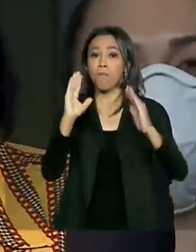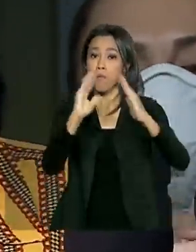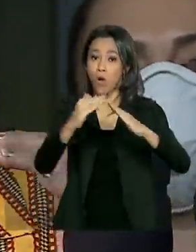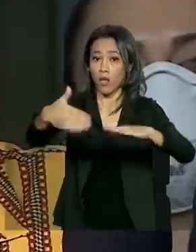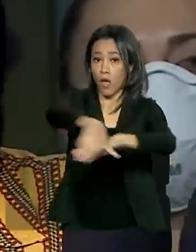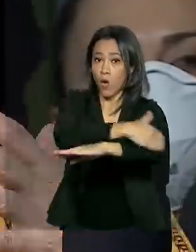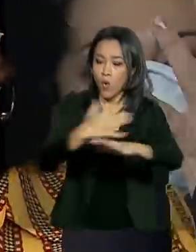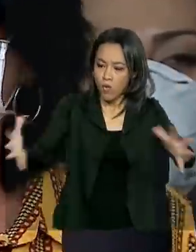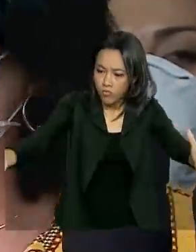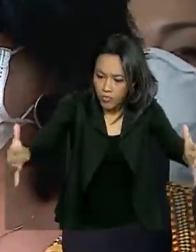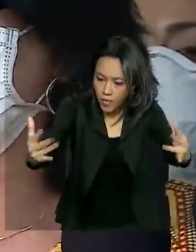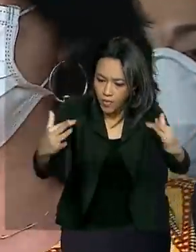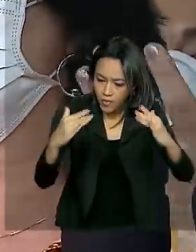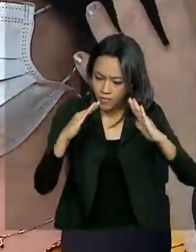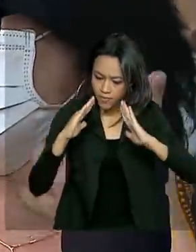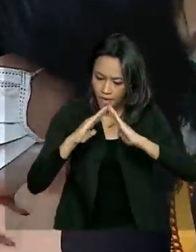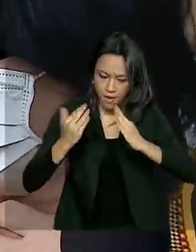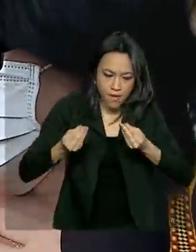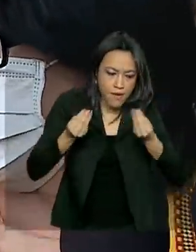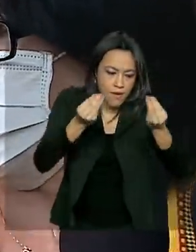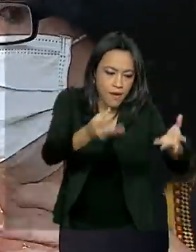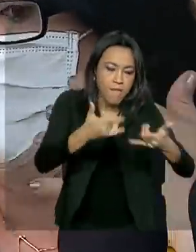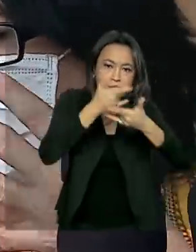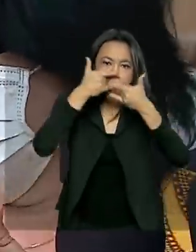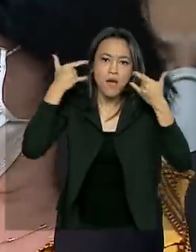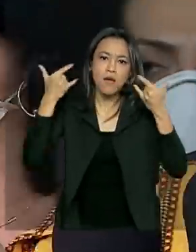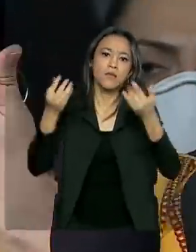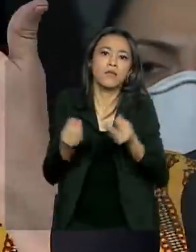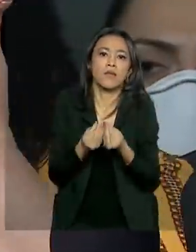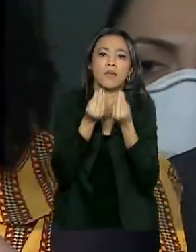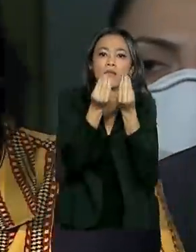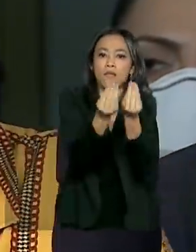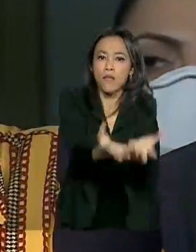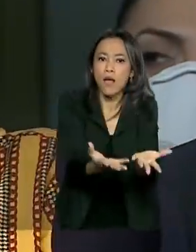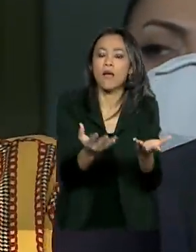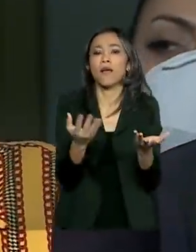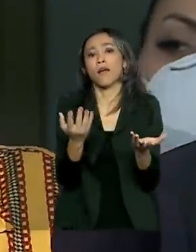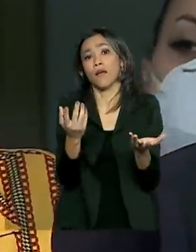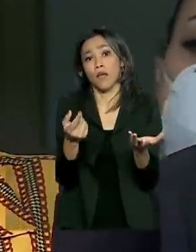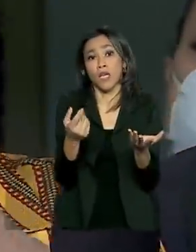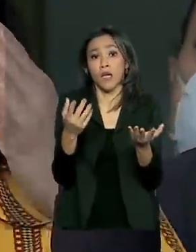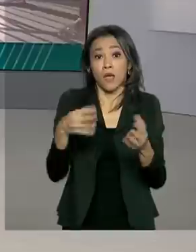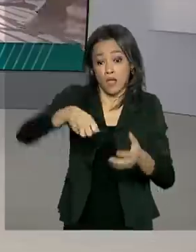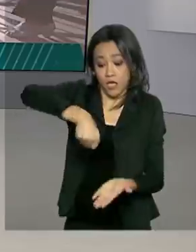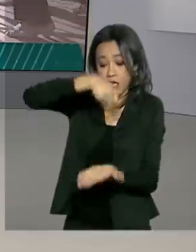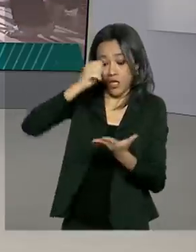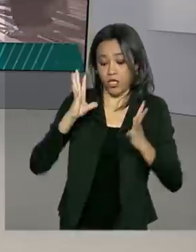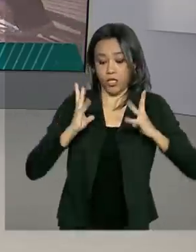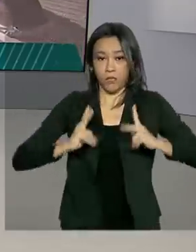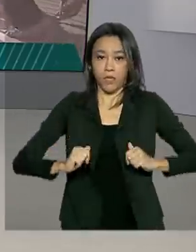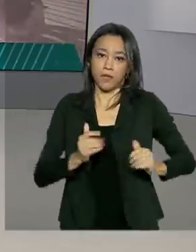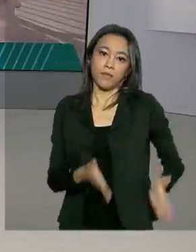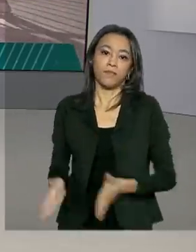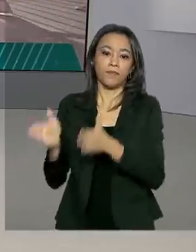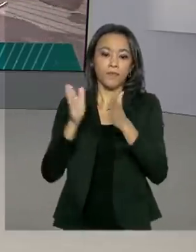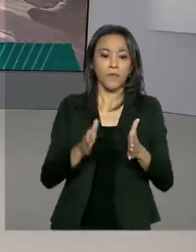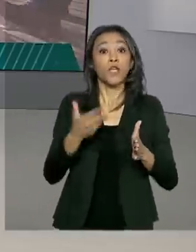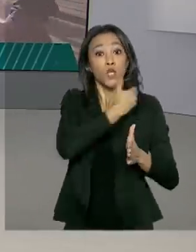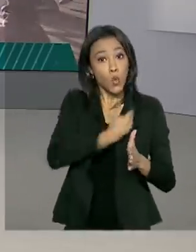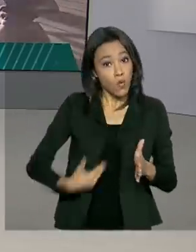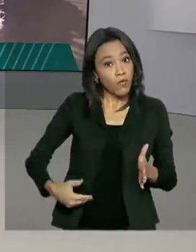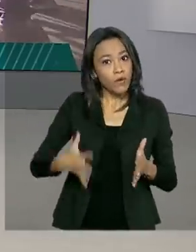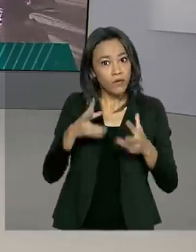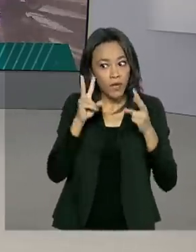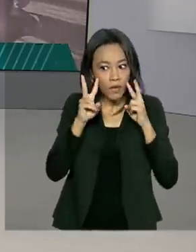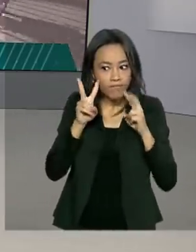é só abrigar, é também fornecer a eles as máscaras, é fornecer a eles kit de higiene. E o governo também está de